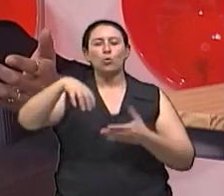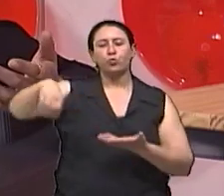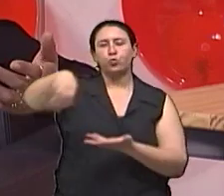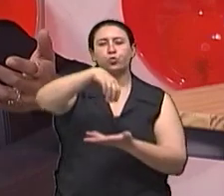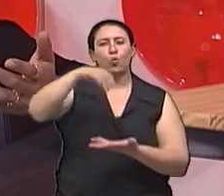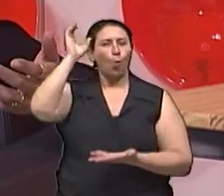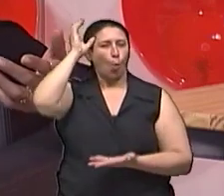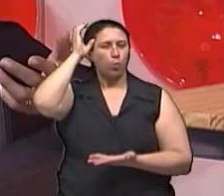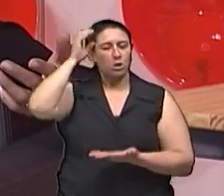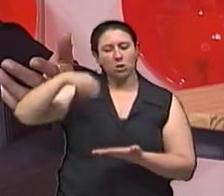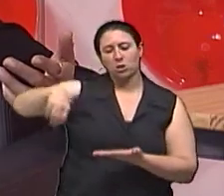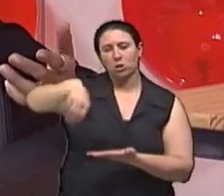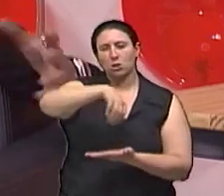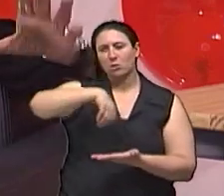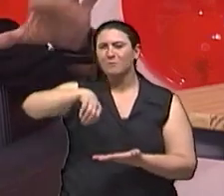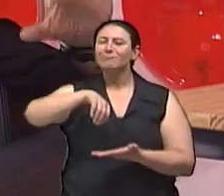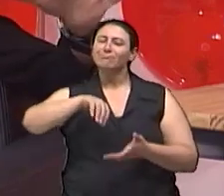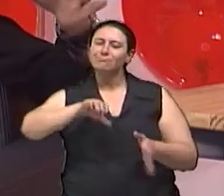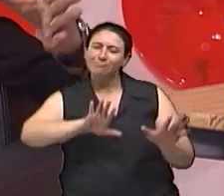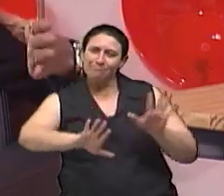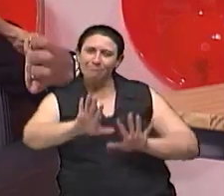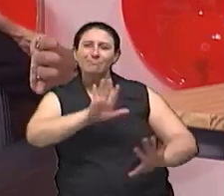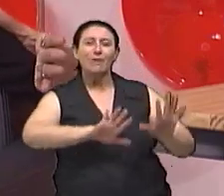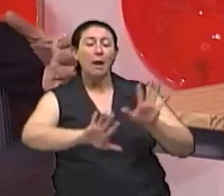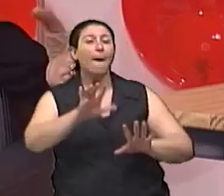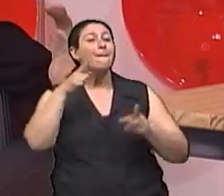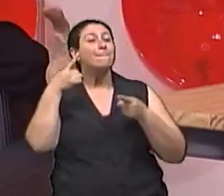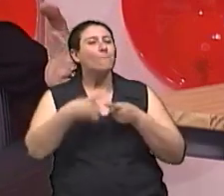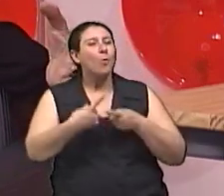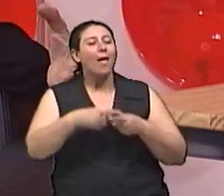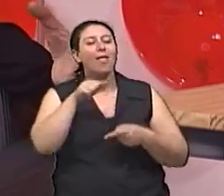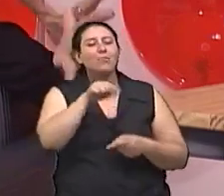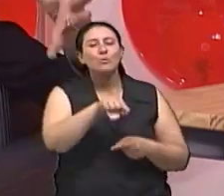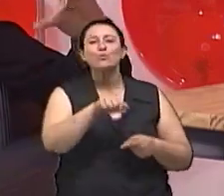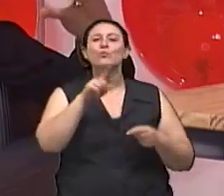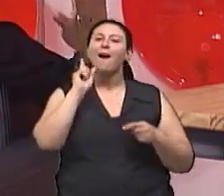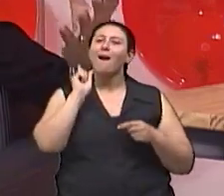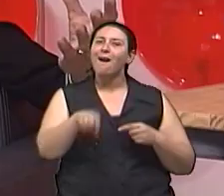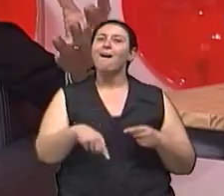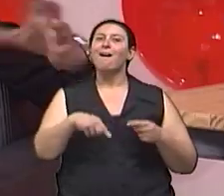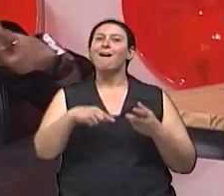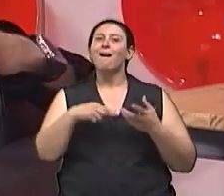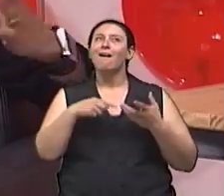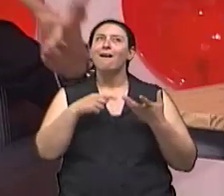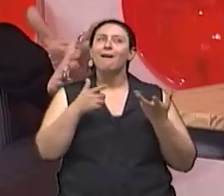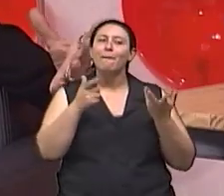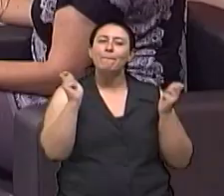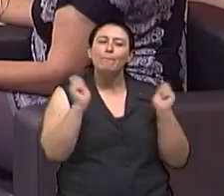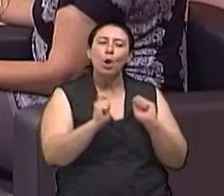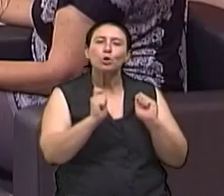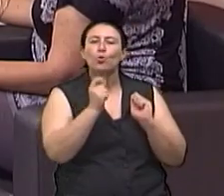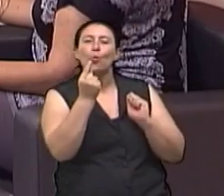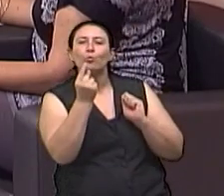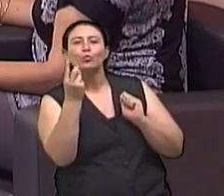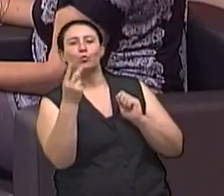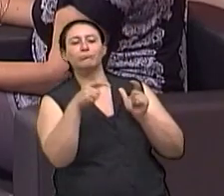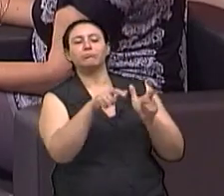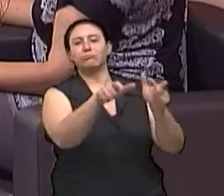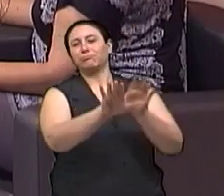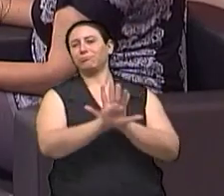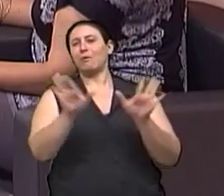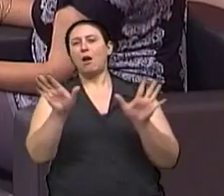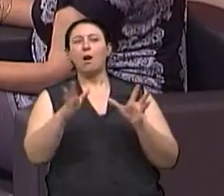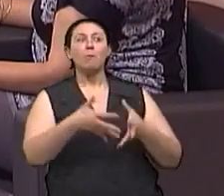Mas é claro Jamais vai se deixar de ter uma sobremesa Geralmente Mais rica Claro Então